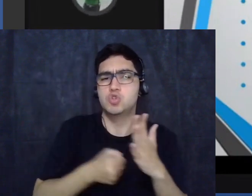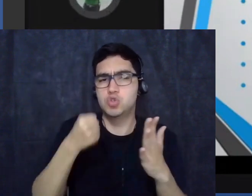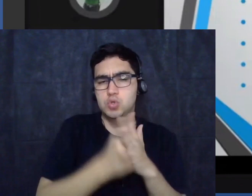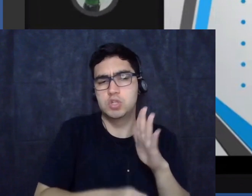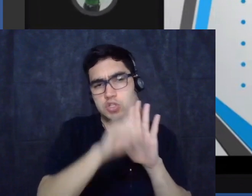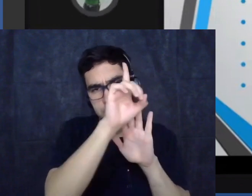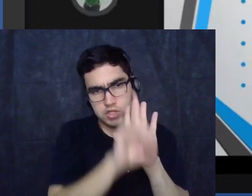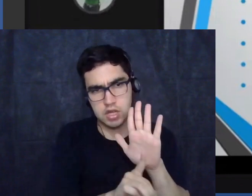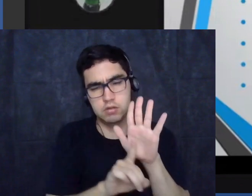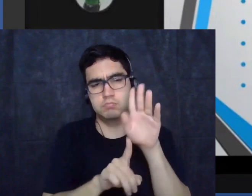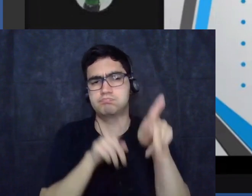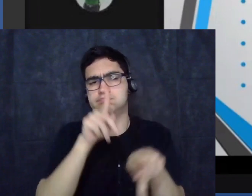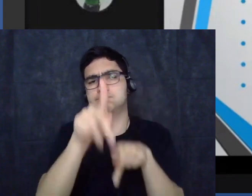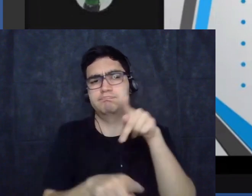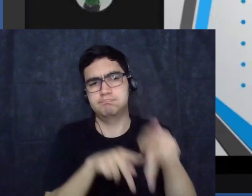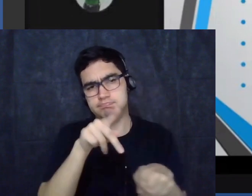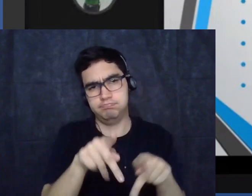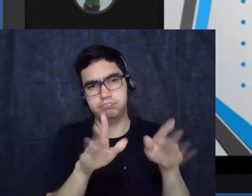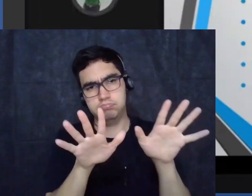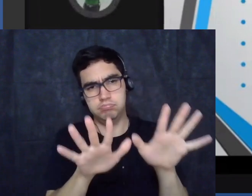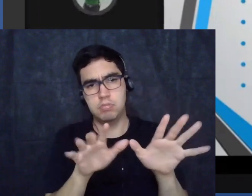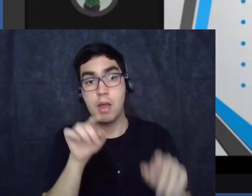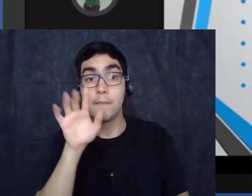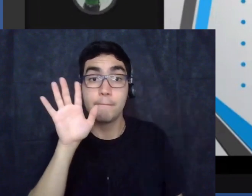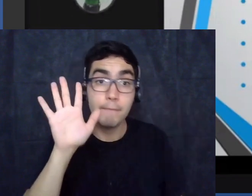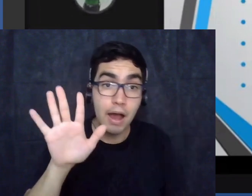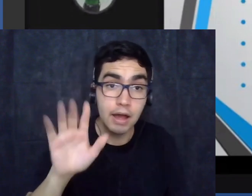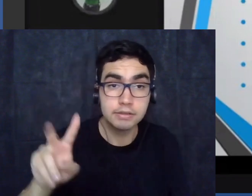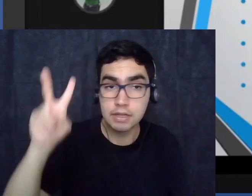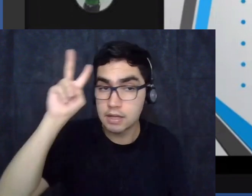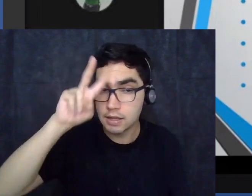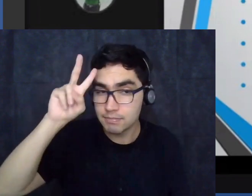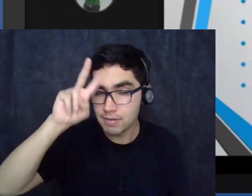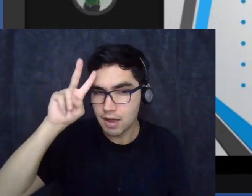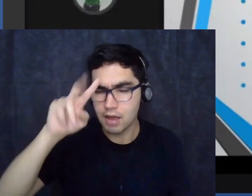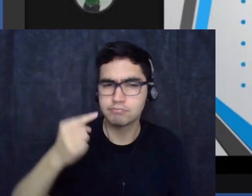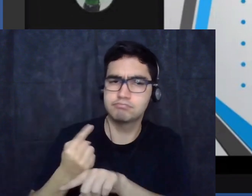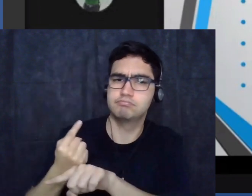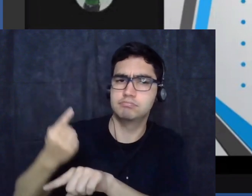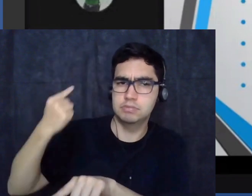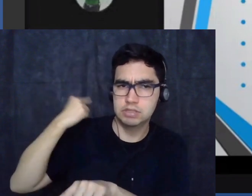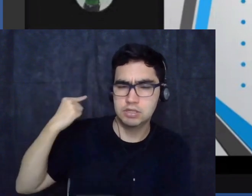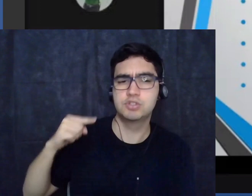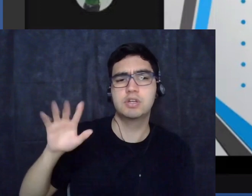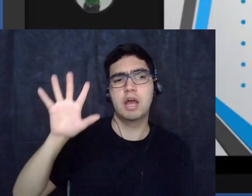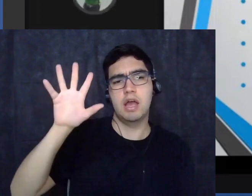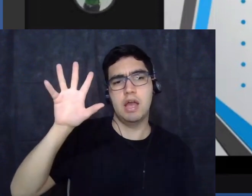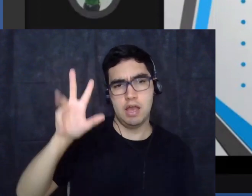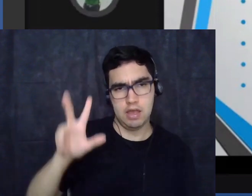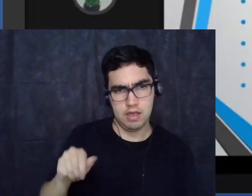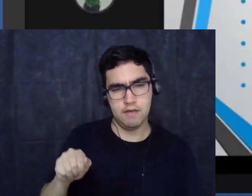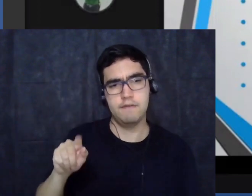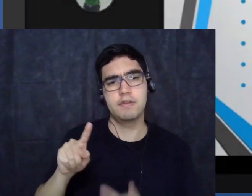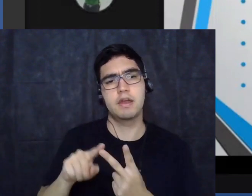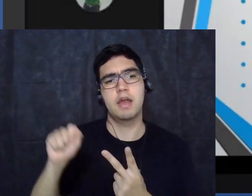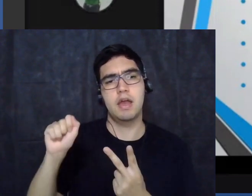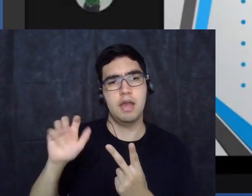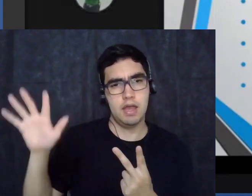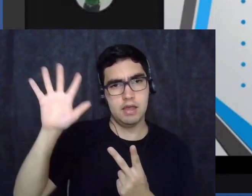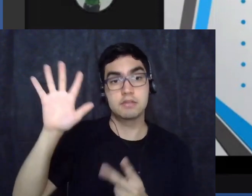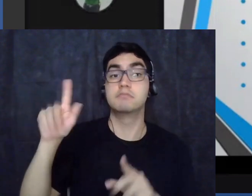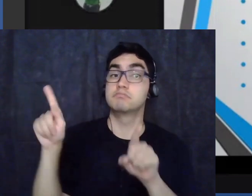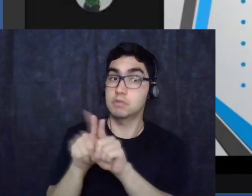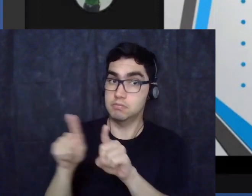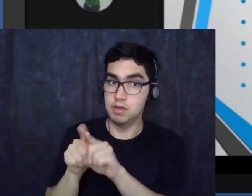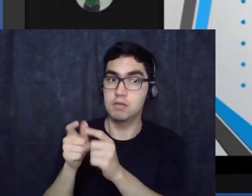mas vamos lembrar que os movimentos na África e na Ásia também surgem